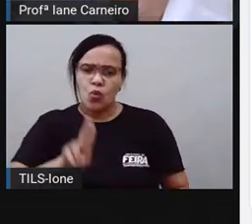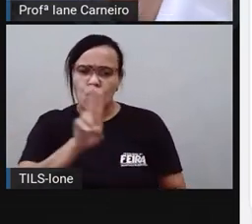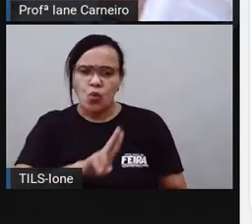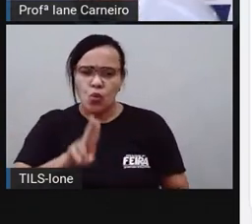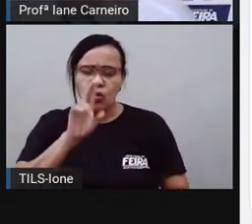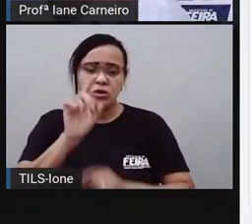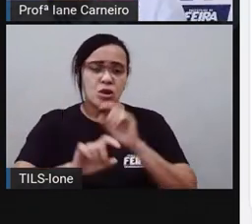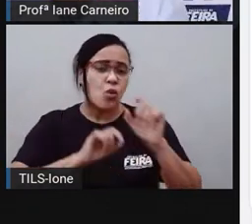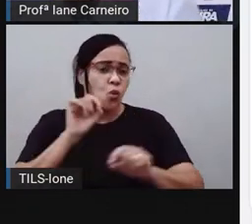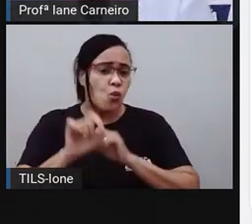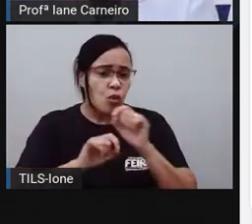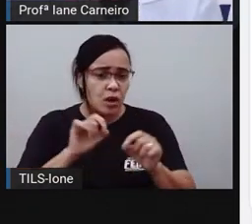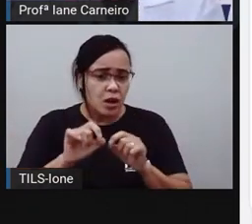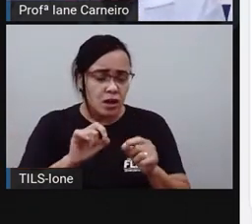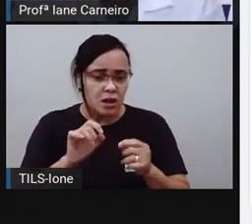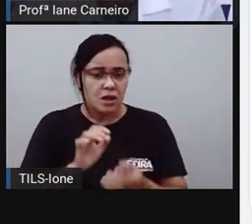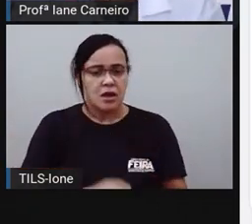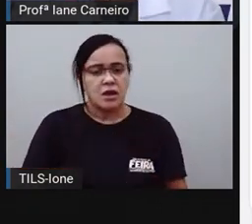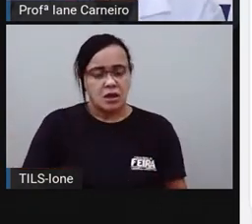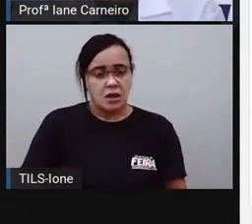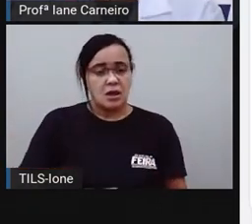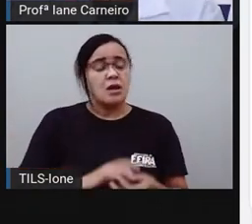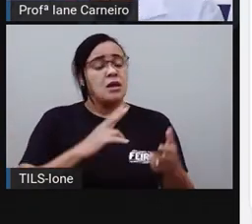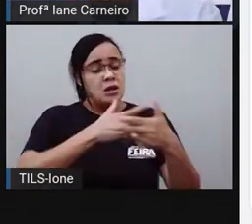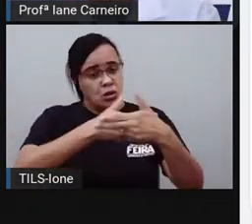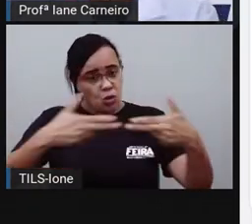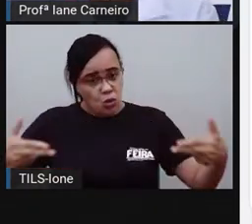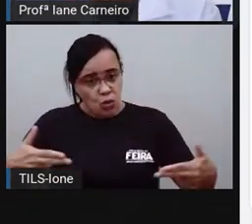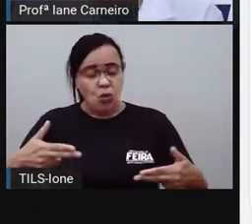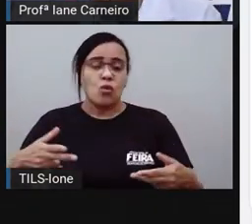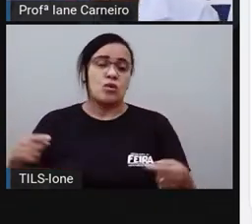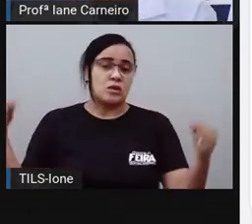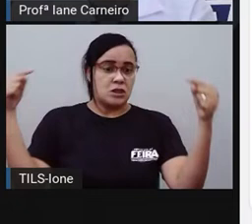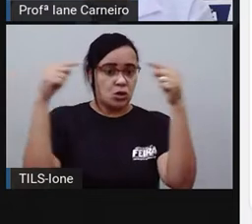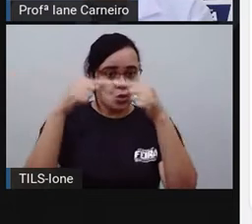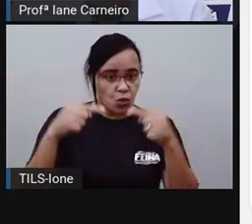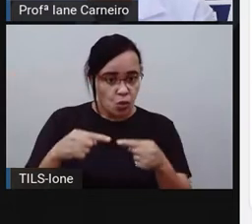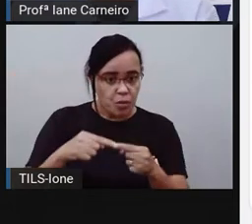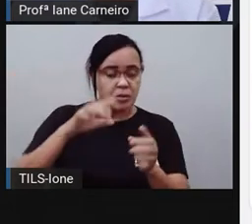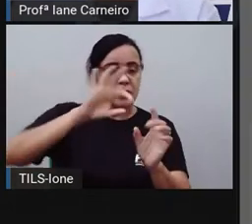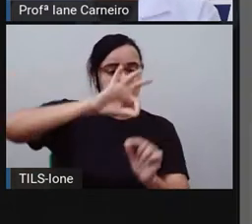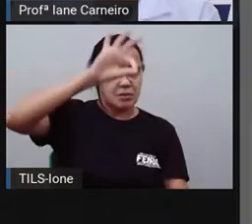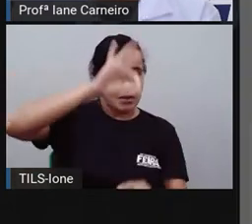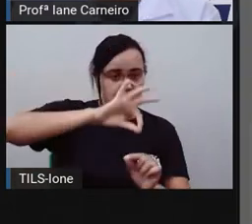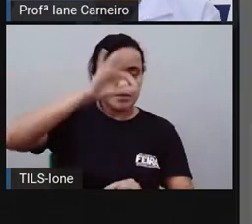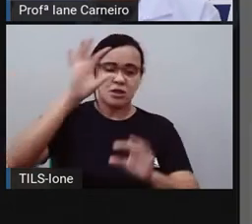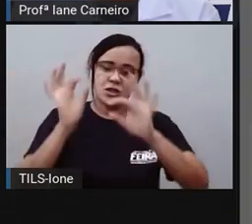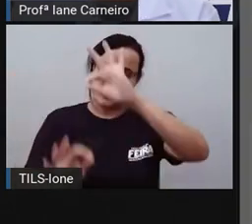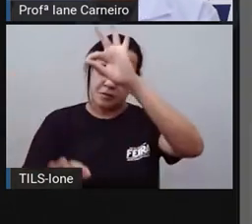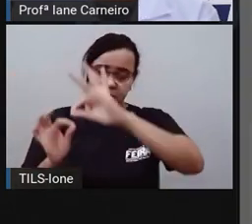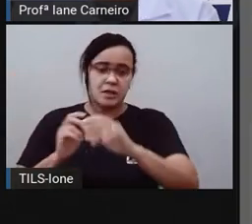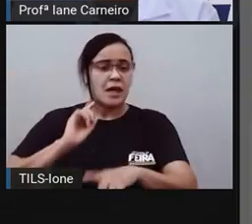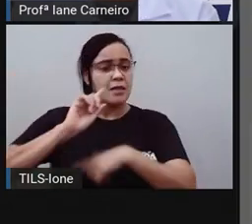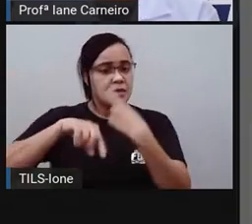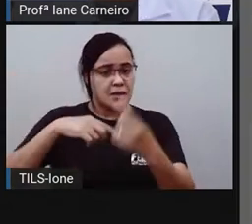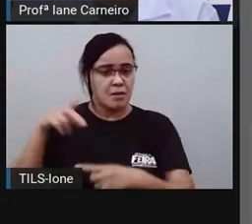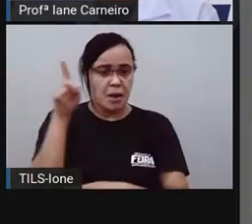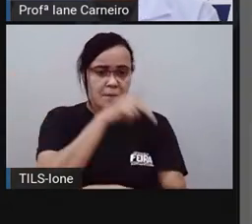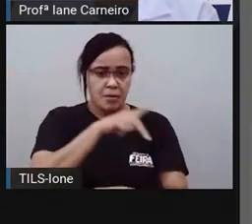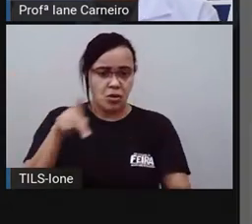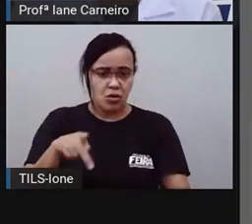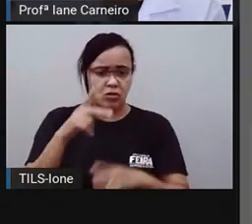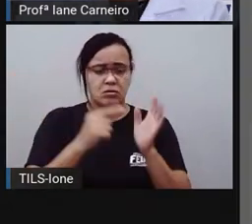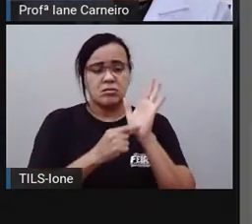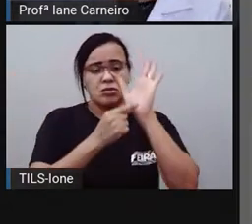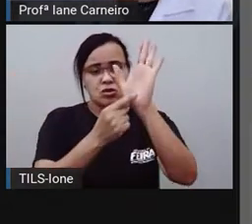existem instrumentos que são apropriados para fazer as medidas, os tamanhos. A Pró vai procurar aqui na imagem, para mostrar para